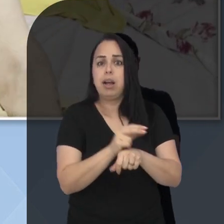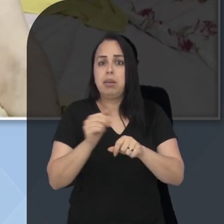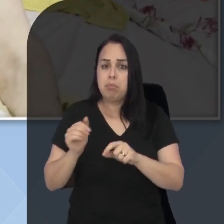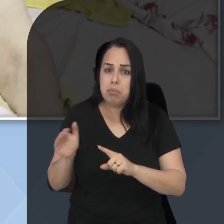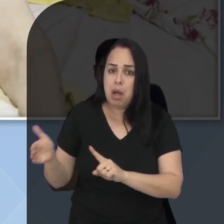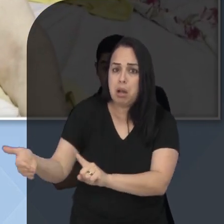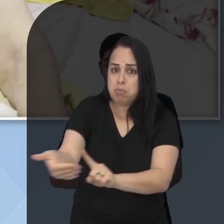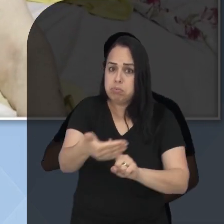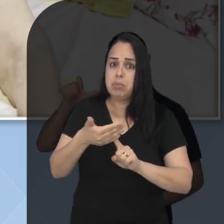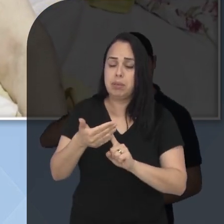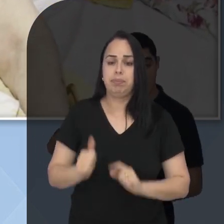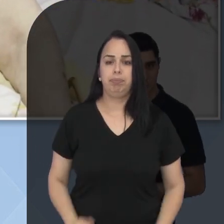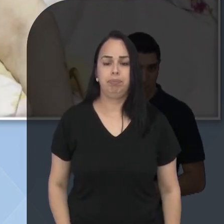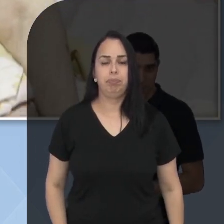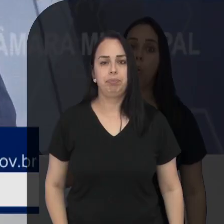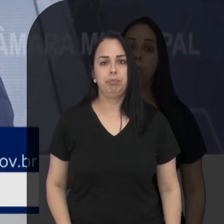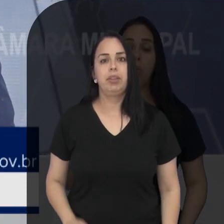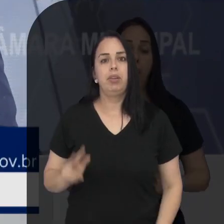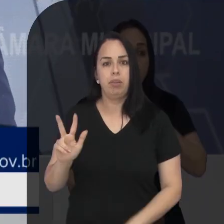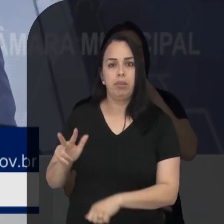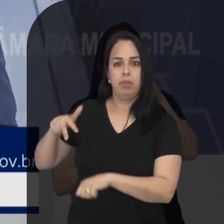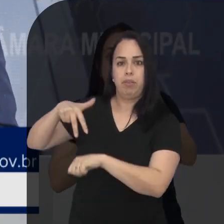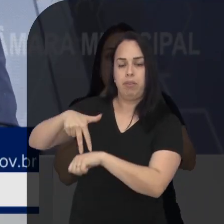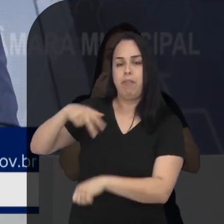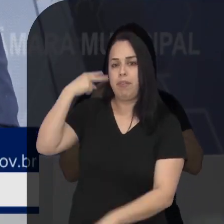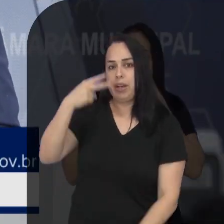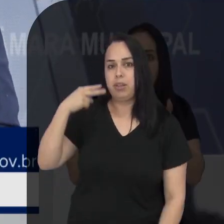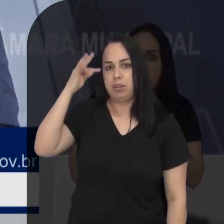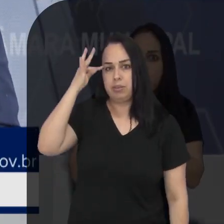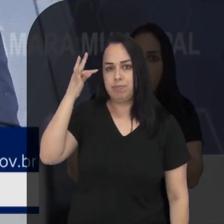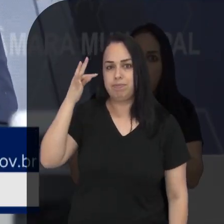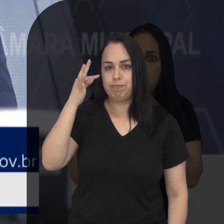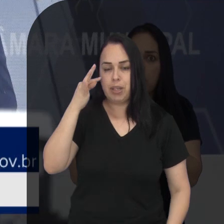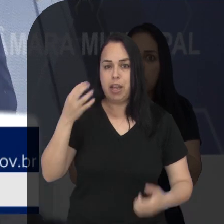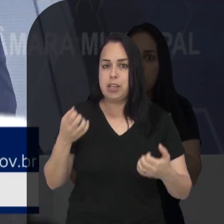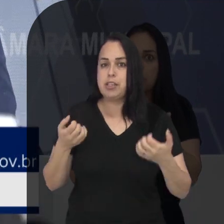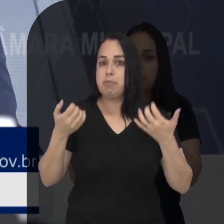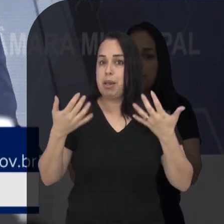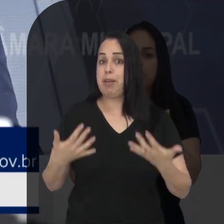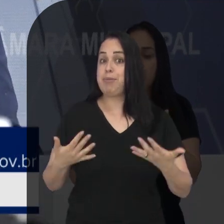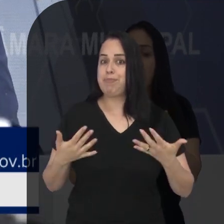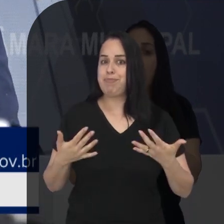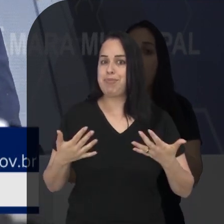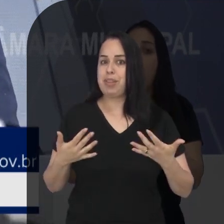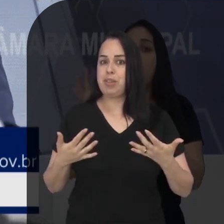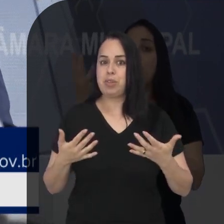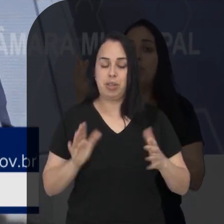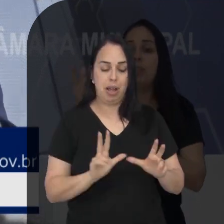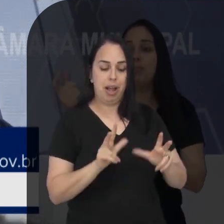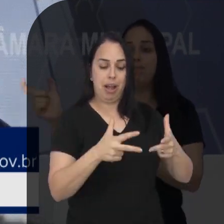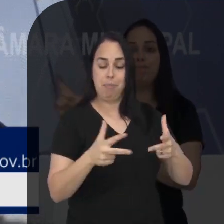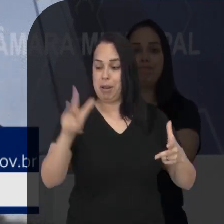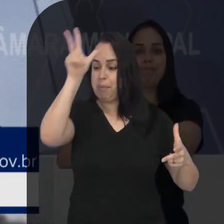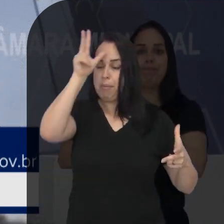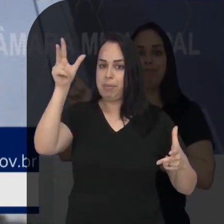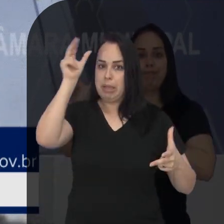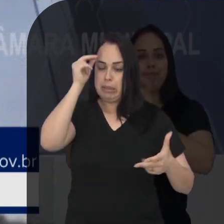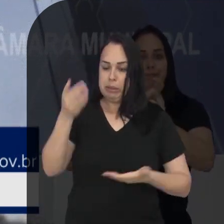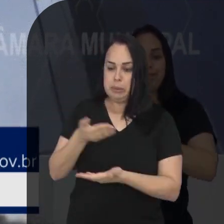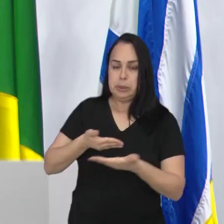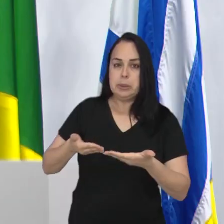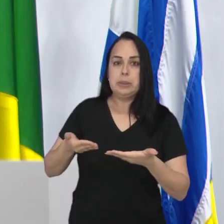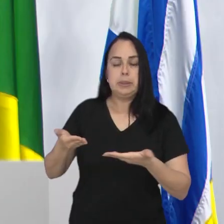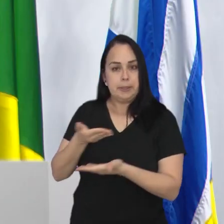ampliar o acolhimento de idosos. Já na tribuna, o vereador Tomás Henrique debateu sobre a relação entre Câmara e